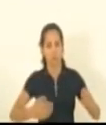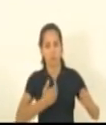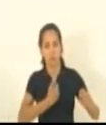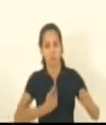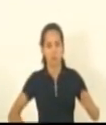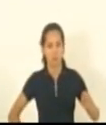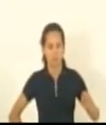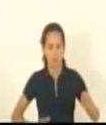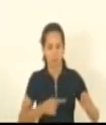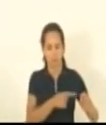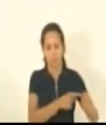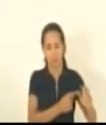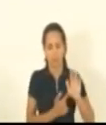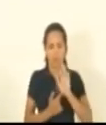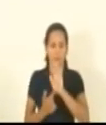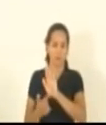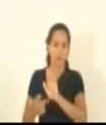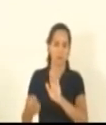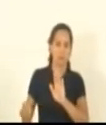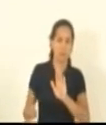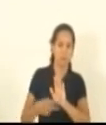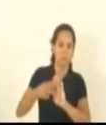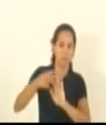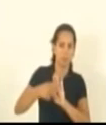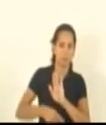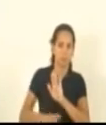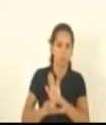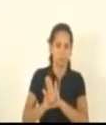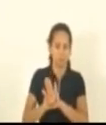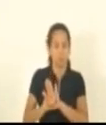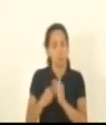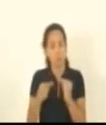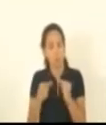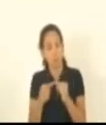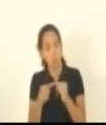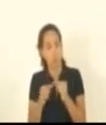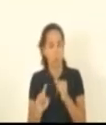apresenta um novo projeto de lei. Ok.